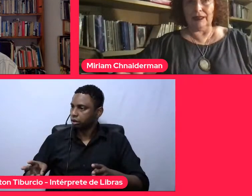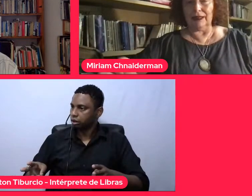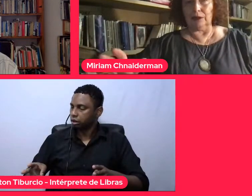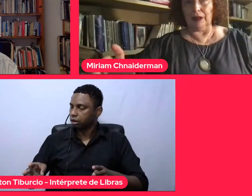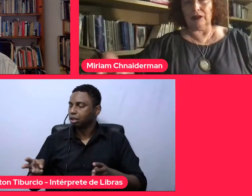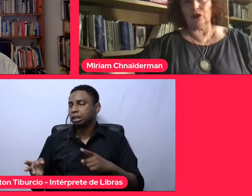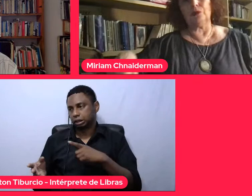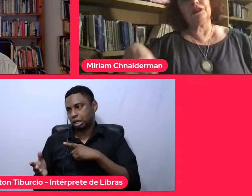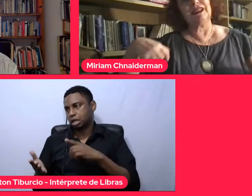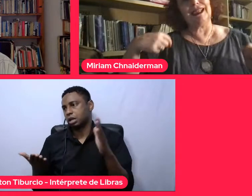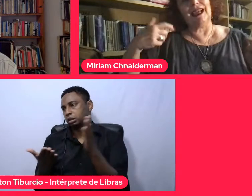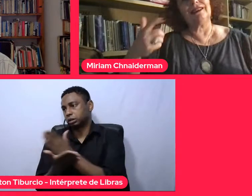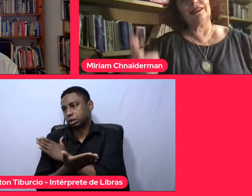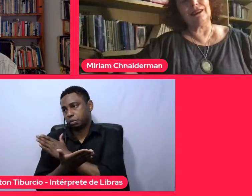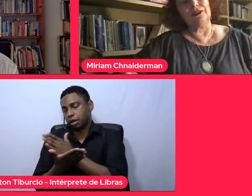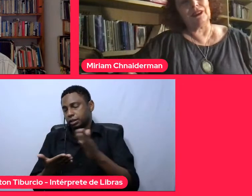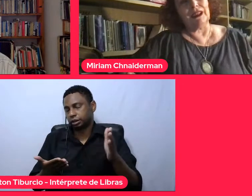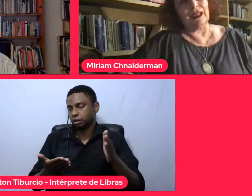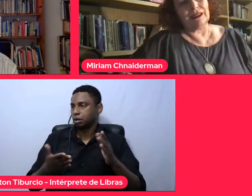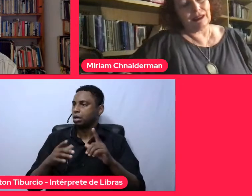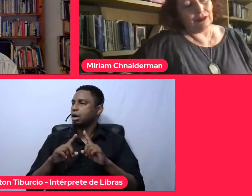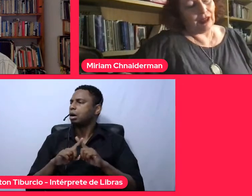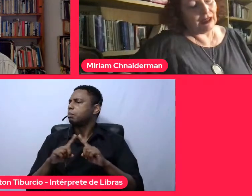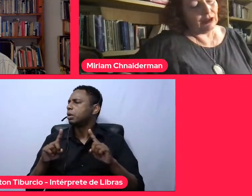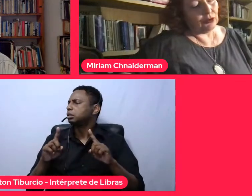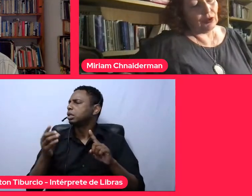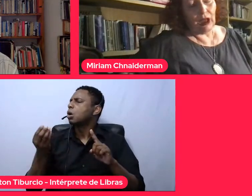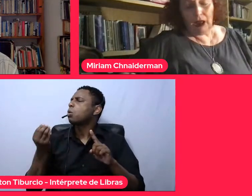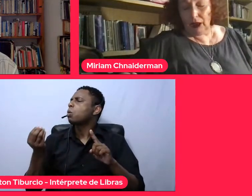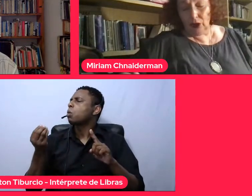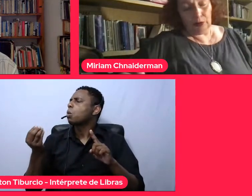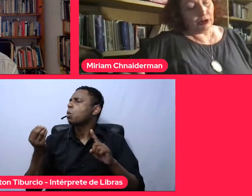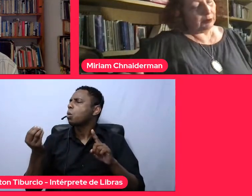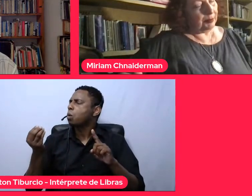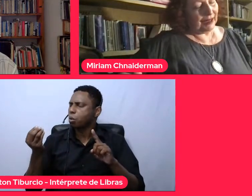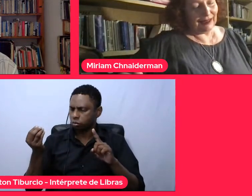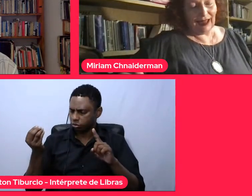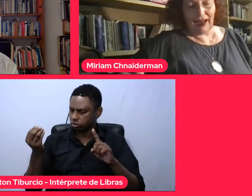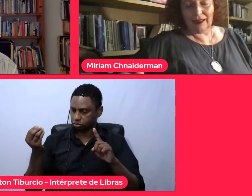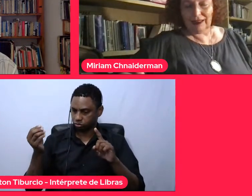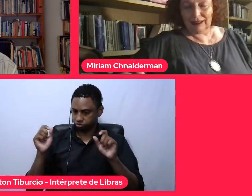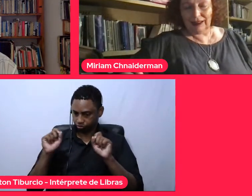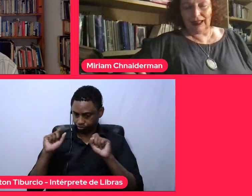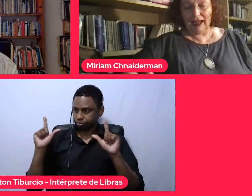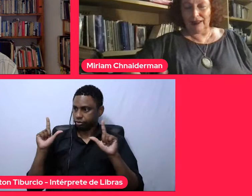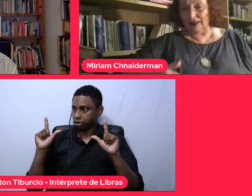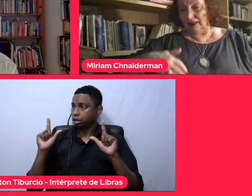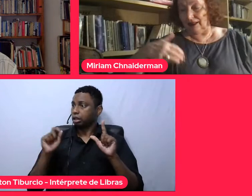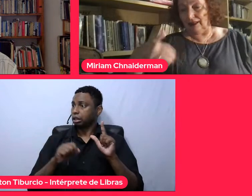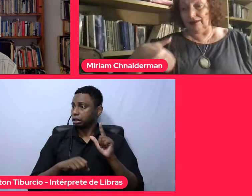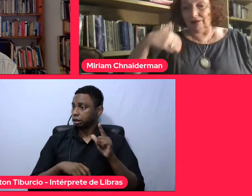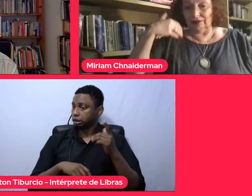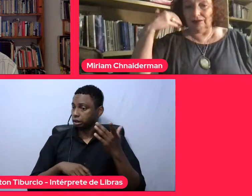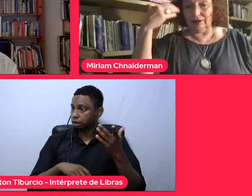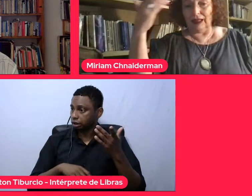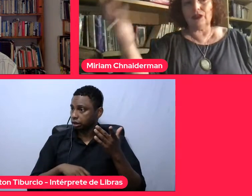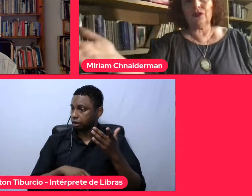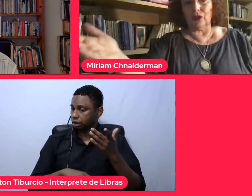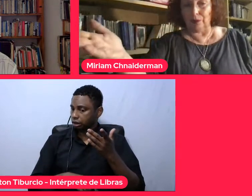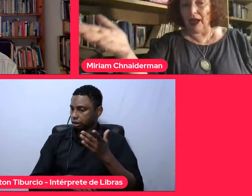separação, mas como ser ativo em relação a isso e como se impregnar da cidade e